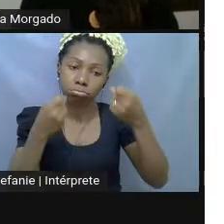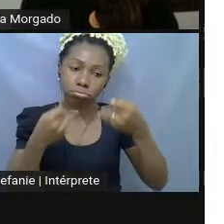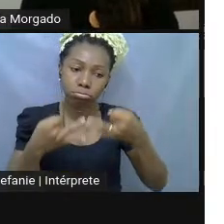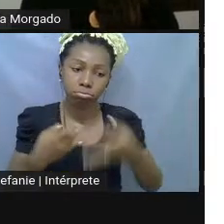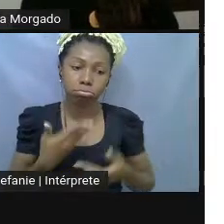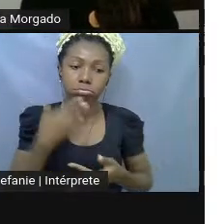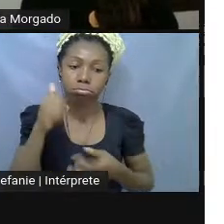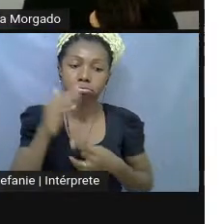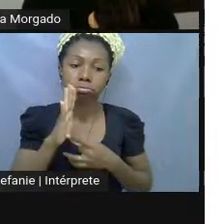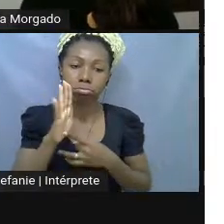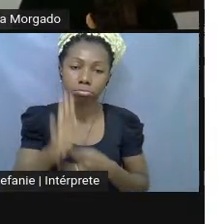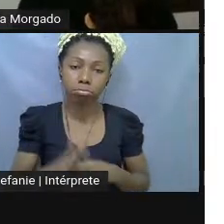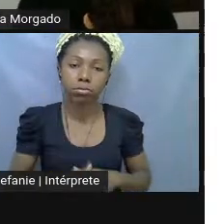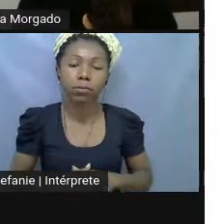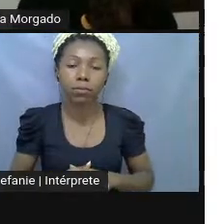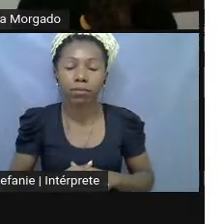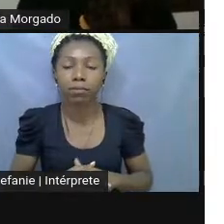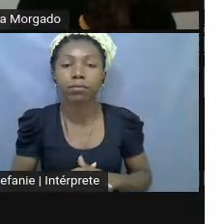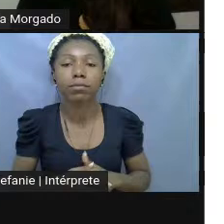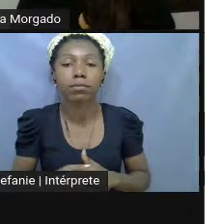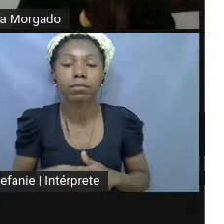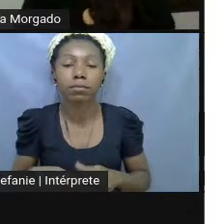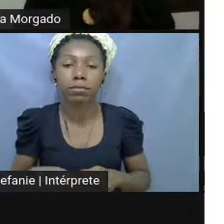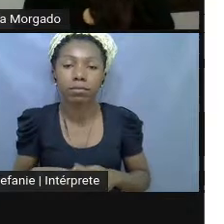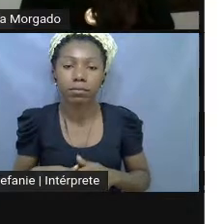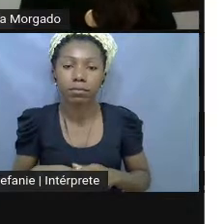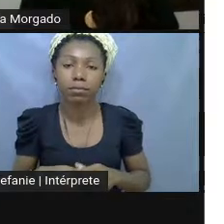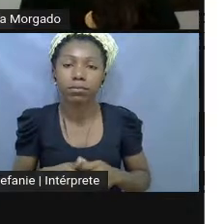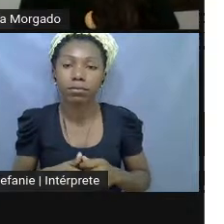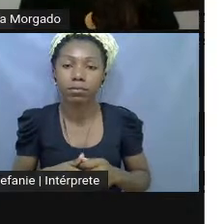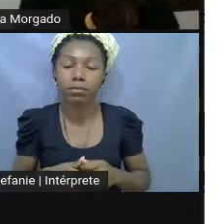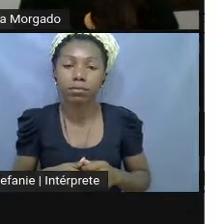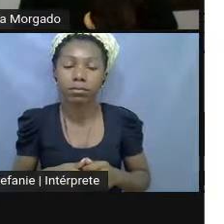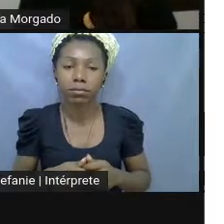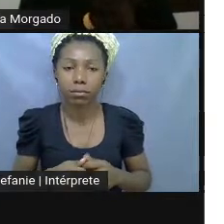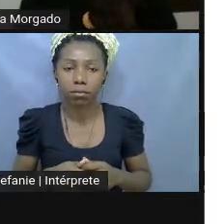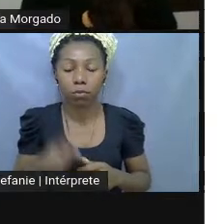da apresentação. Estou aqui olhando o tempo.